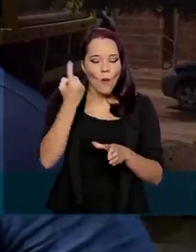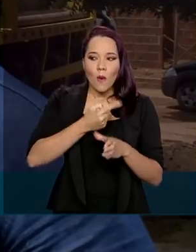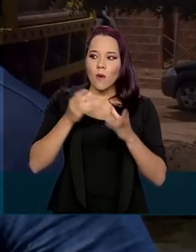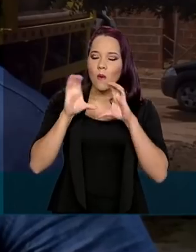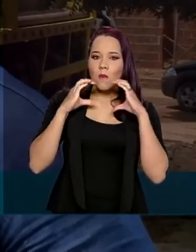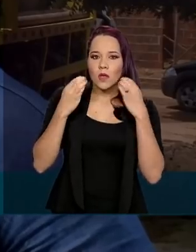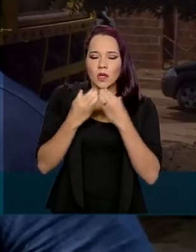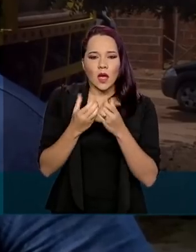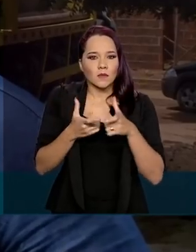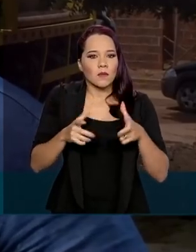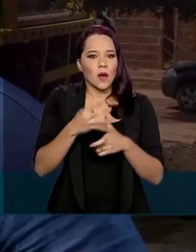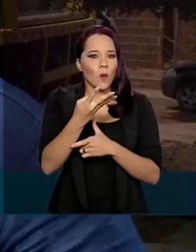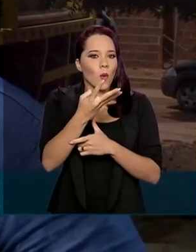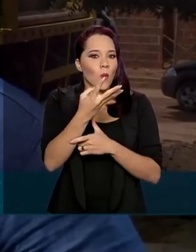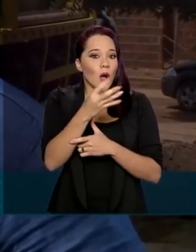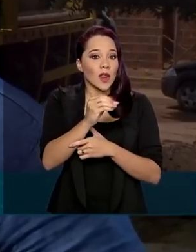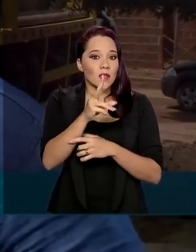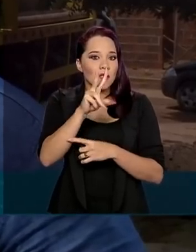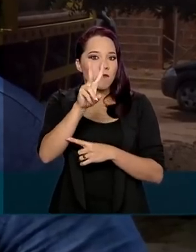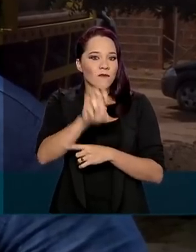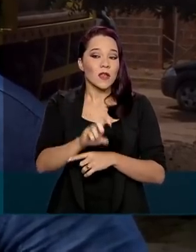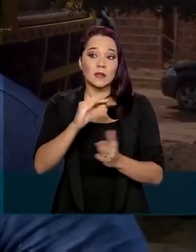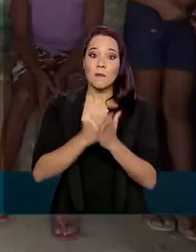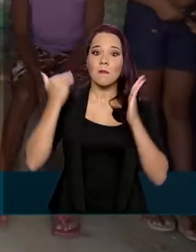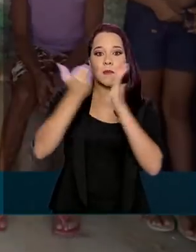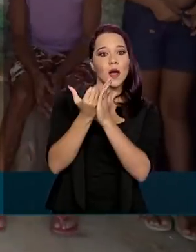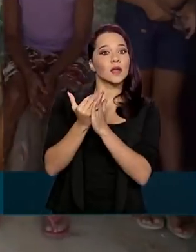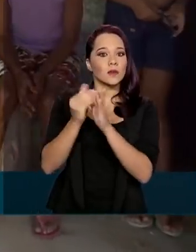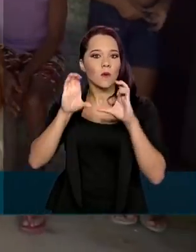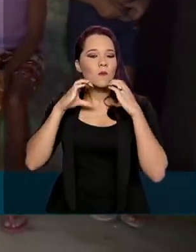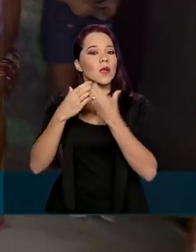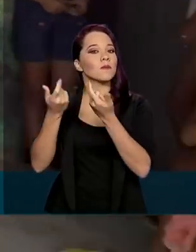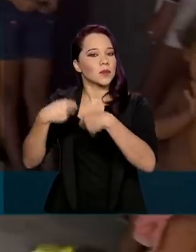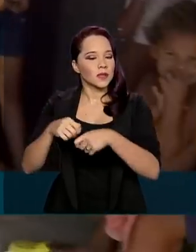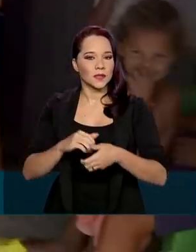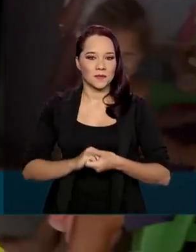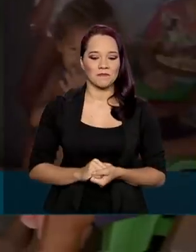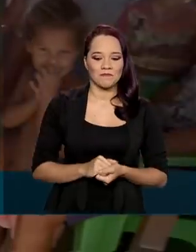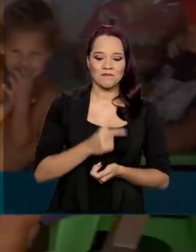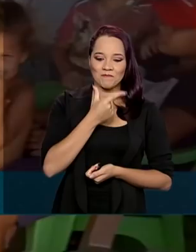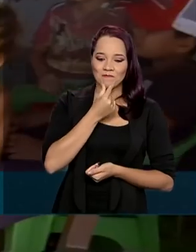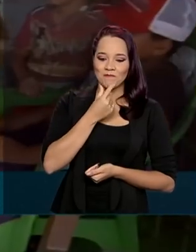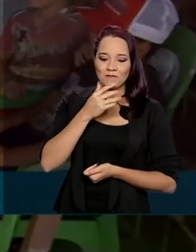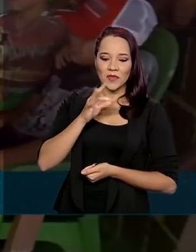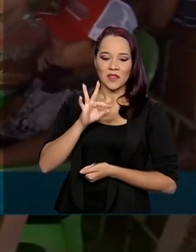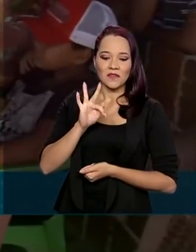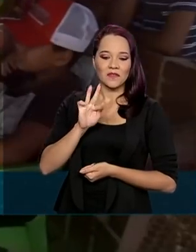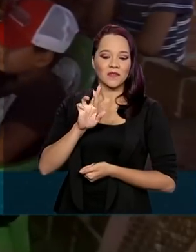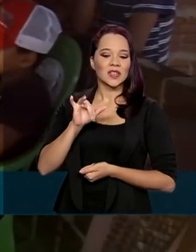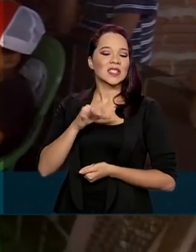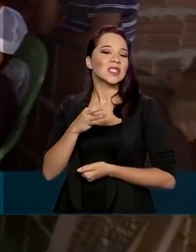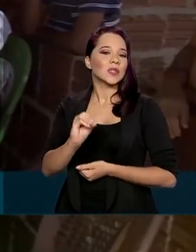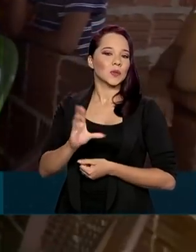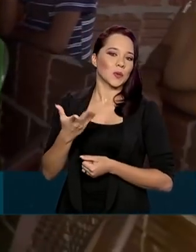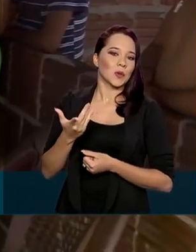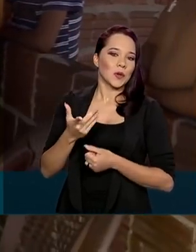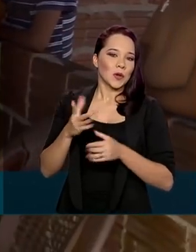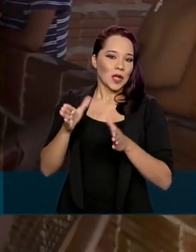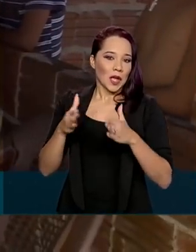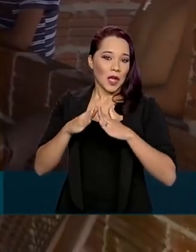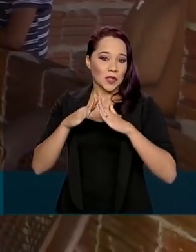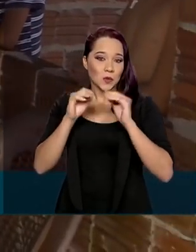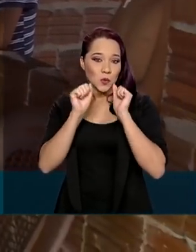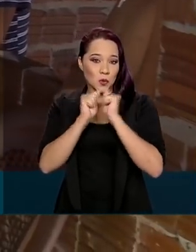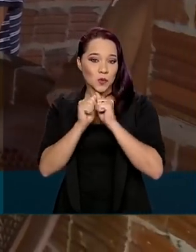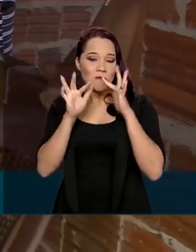30 a 40 vezes mais do que a comunidade precisa. Seu Francisco mora com a família na comunidade rural Angélica, num